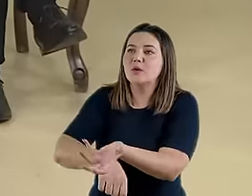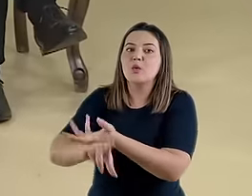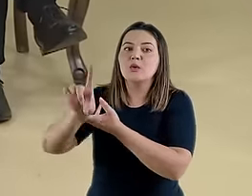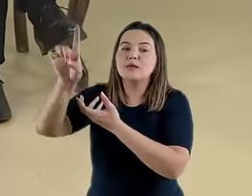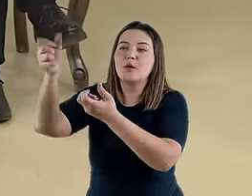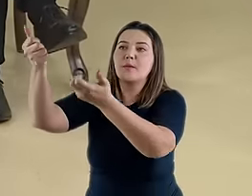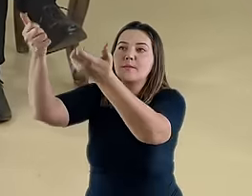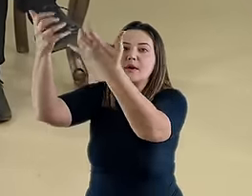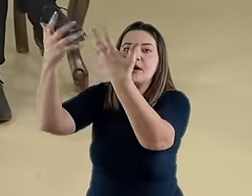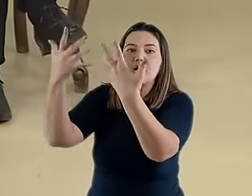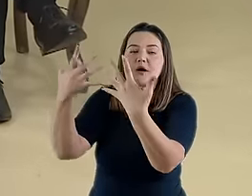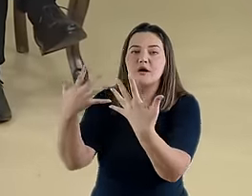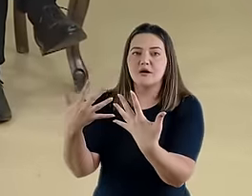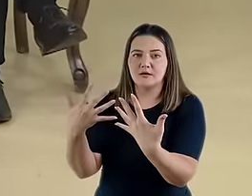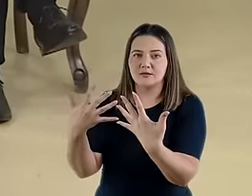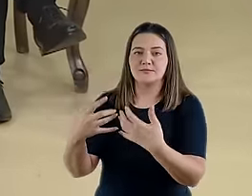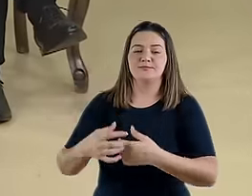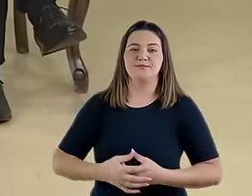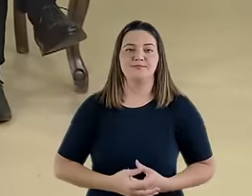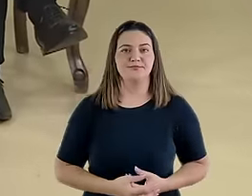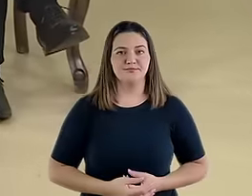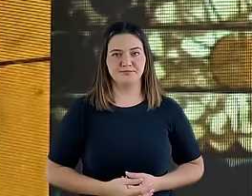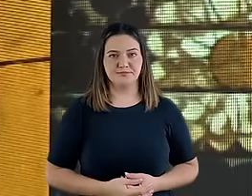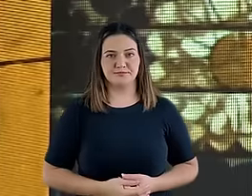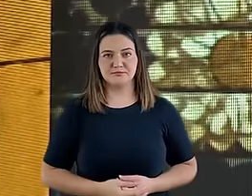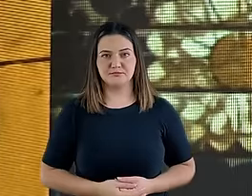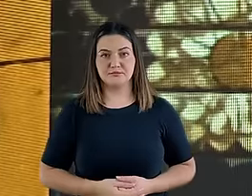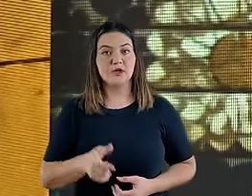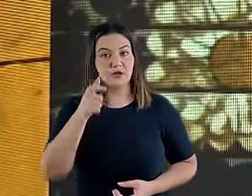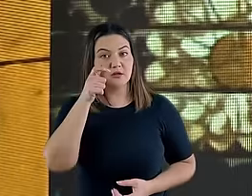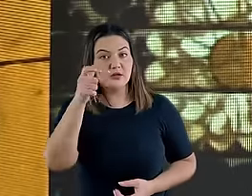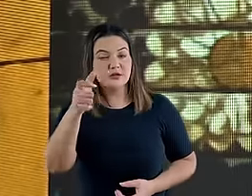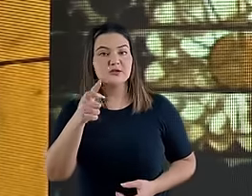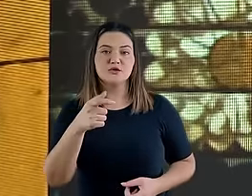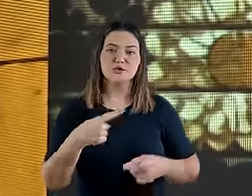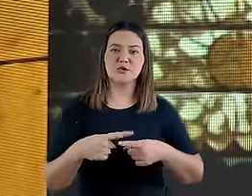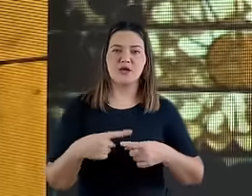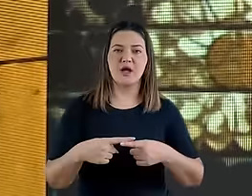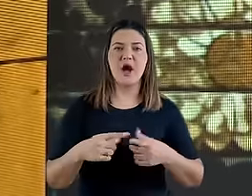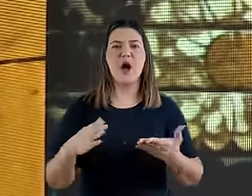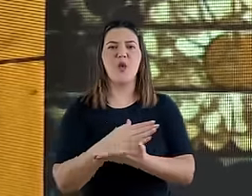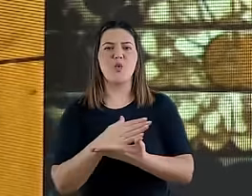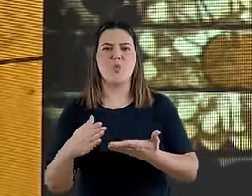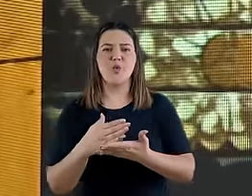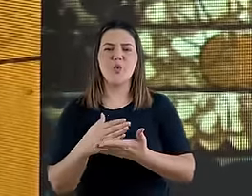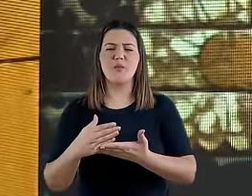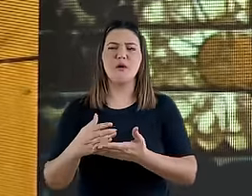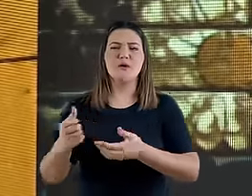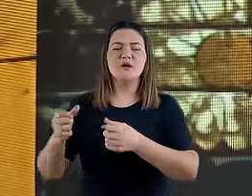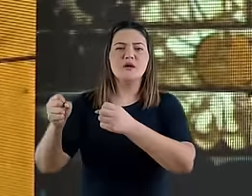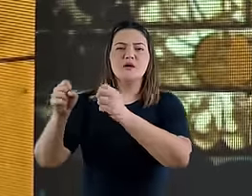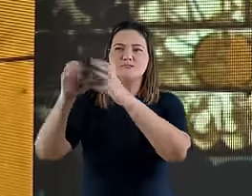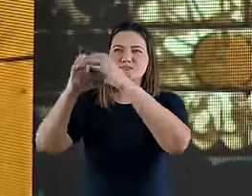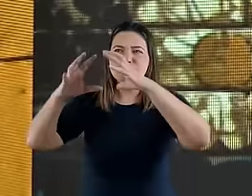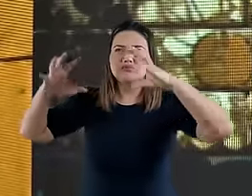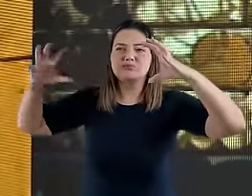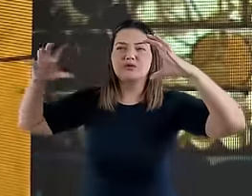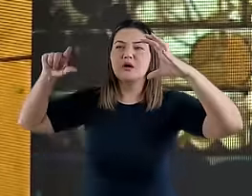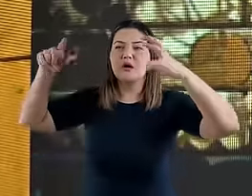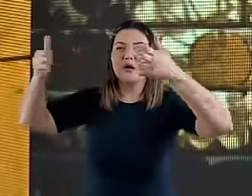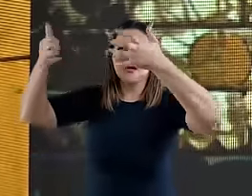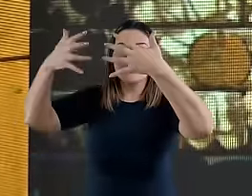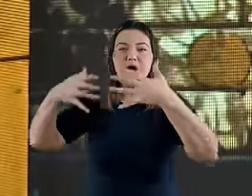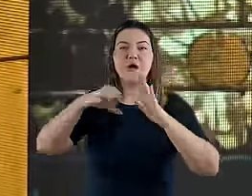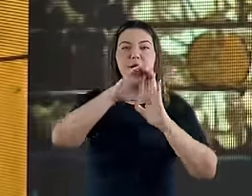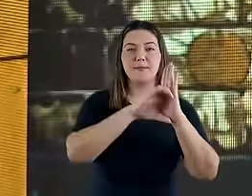oráculos que Deus está revelando para ele. Interessante que, embora as revelações do capítulo 7 e 8, que nós